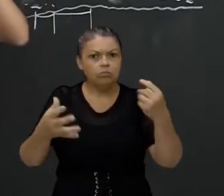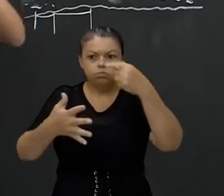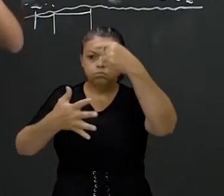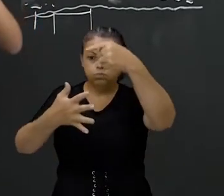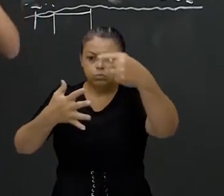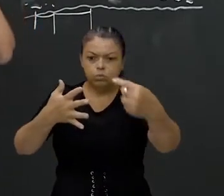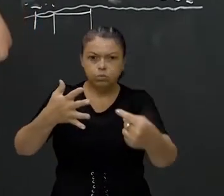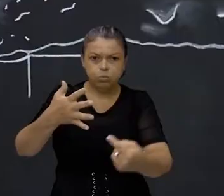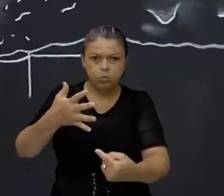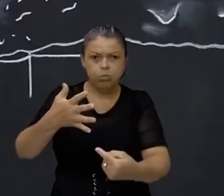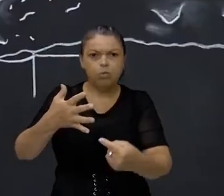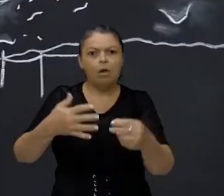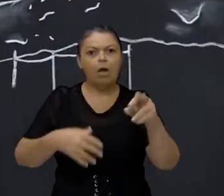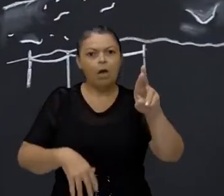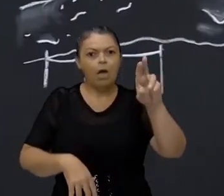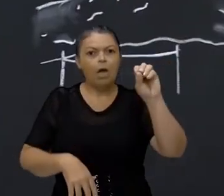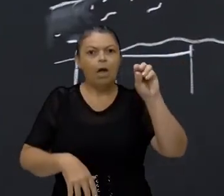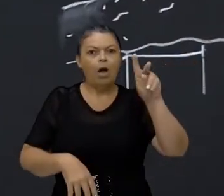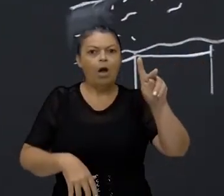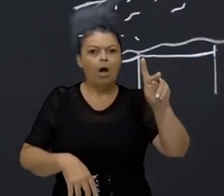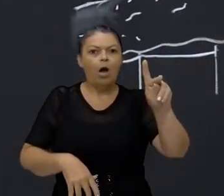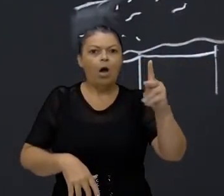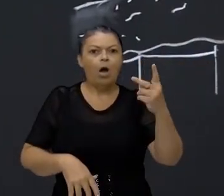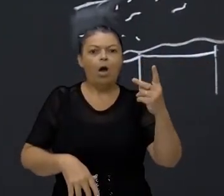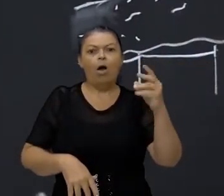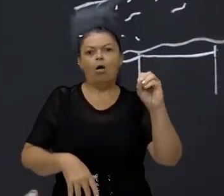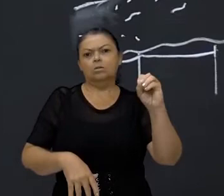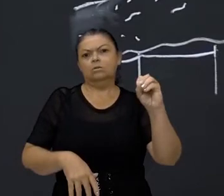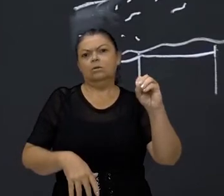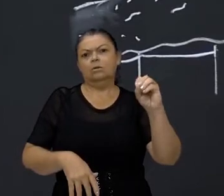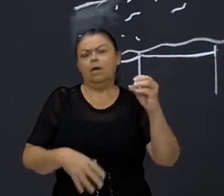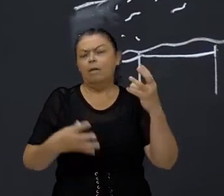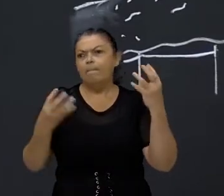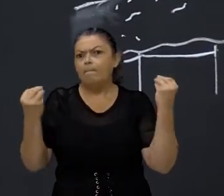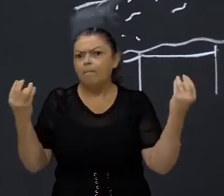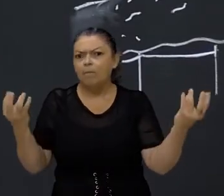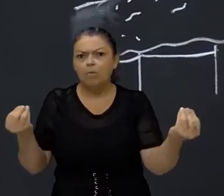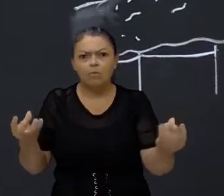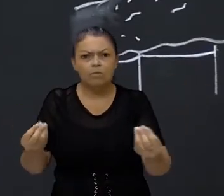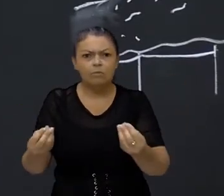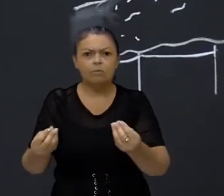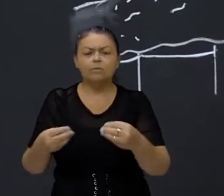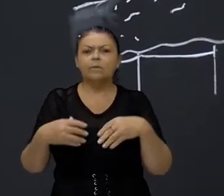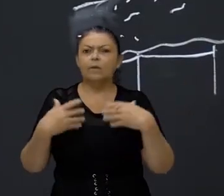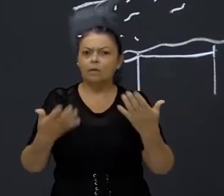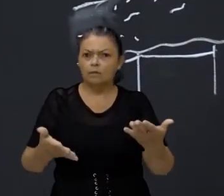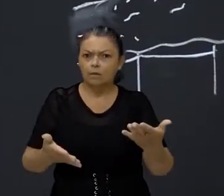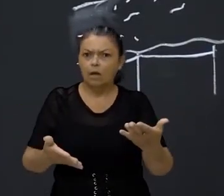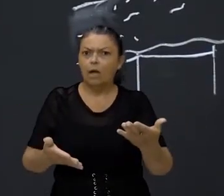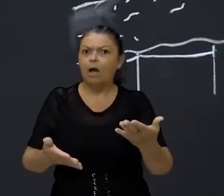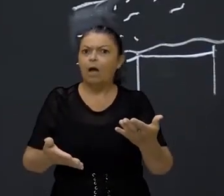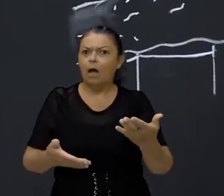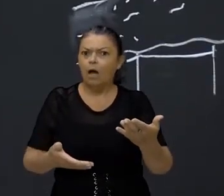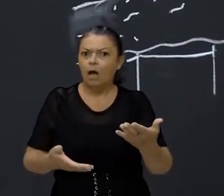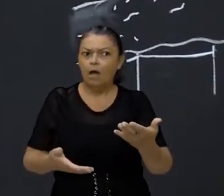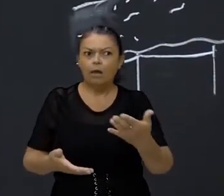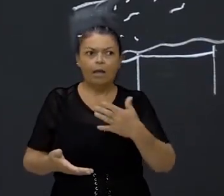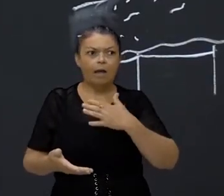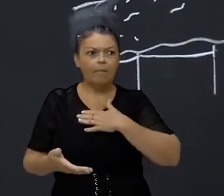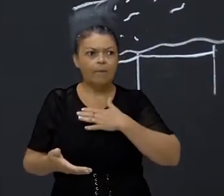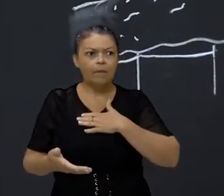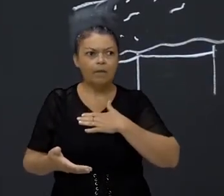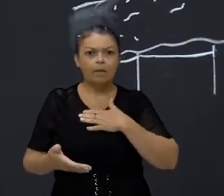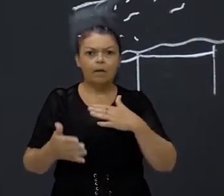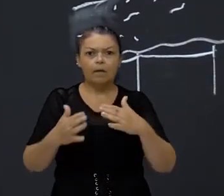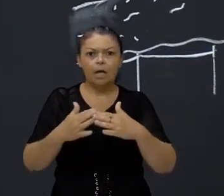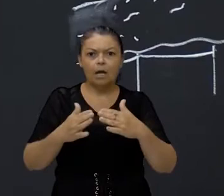rocha e mesmo onde você não vê. Aqui na minha rua é asfalto, lá no fundo tem rocha. Aqui na